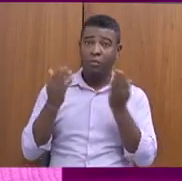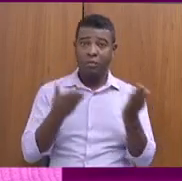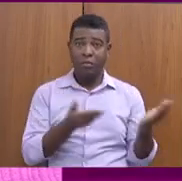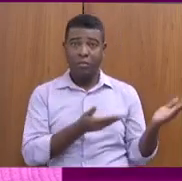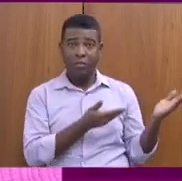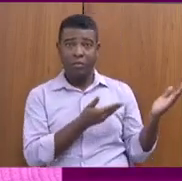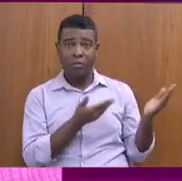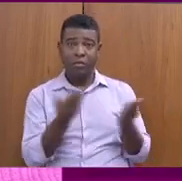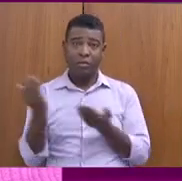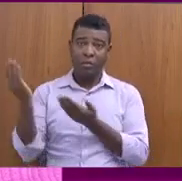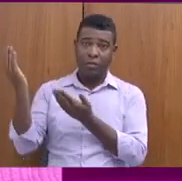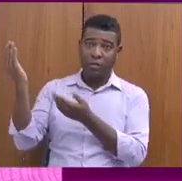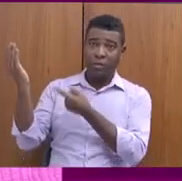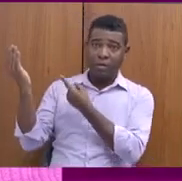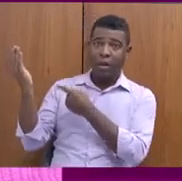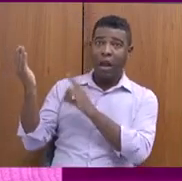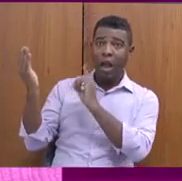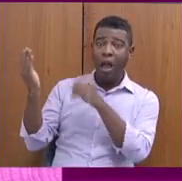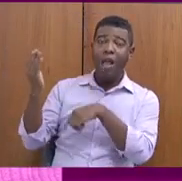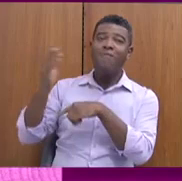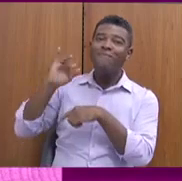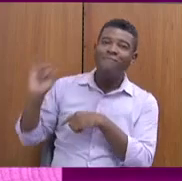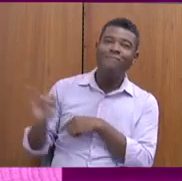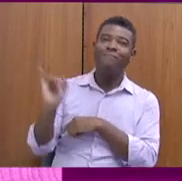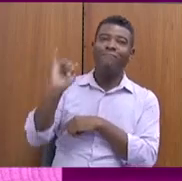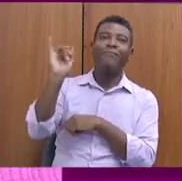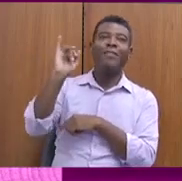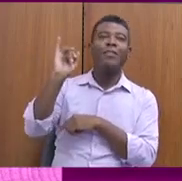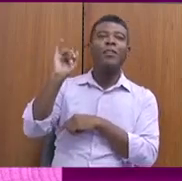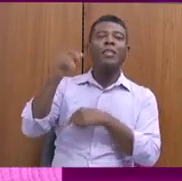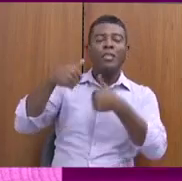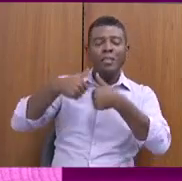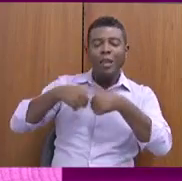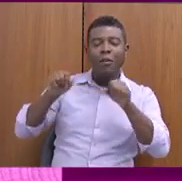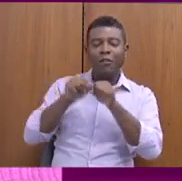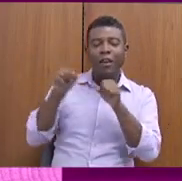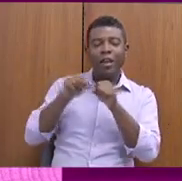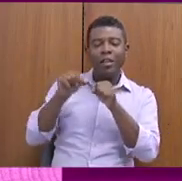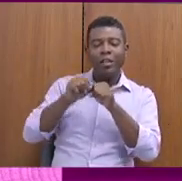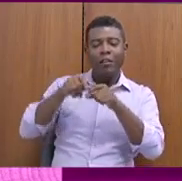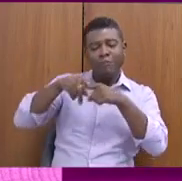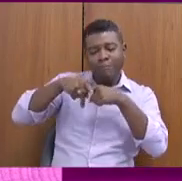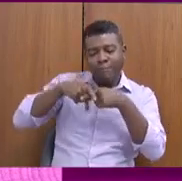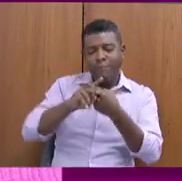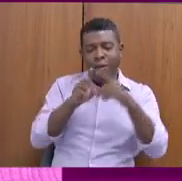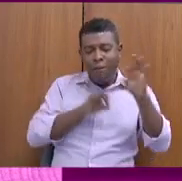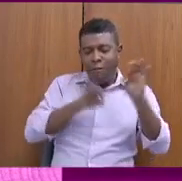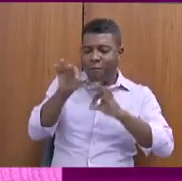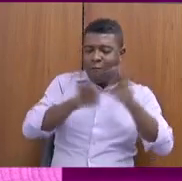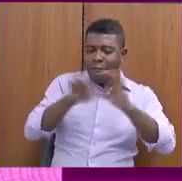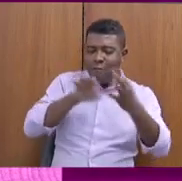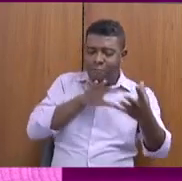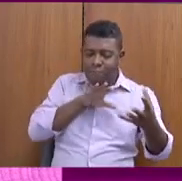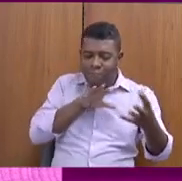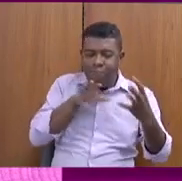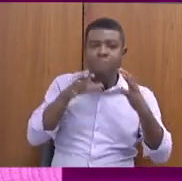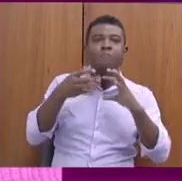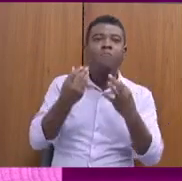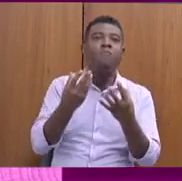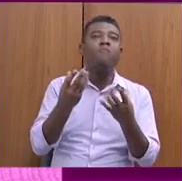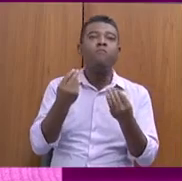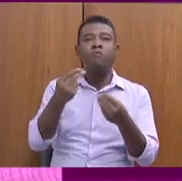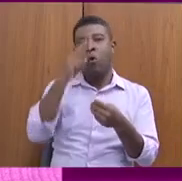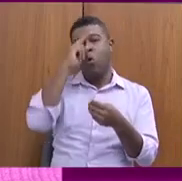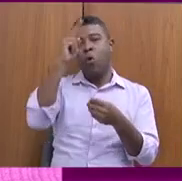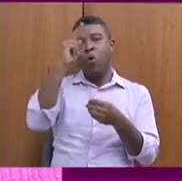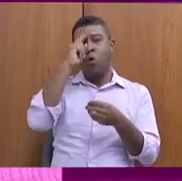planejamentos bem robustos que em breve seremos lançados aí, mas como ainda é planejamento, eu não trouxe aqui. E hoje ela passa a